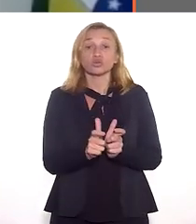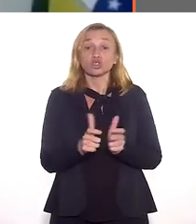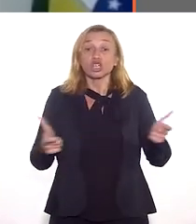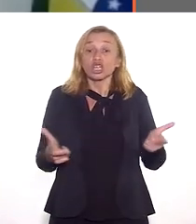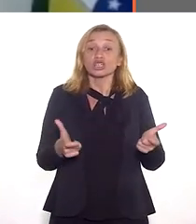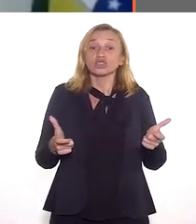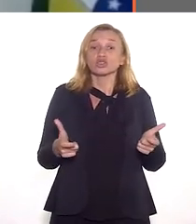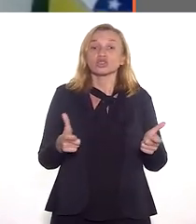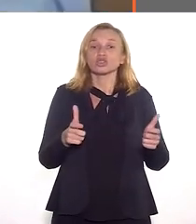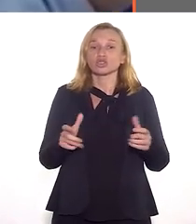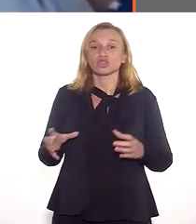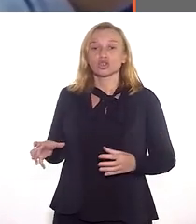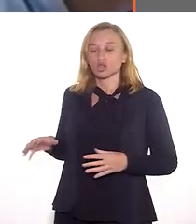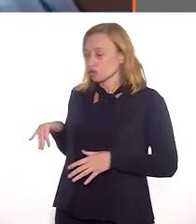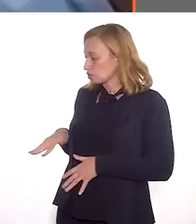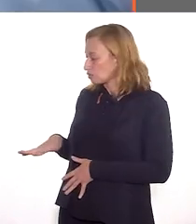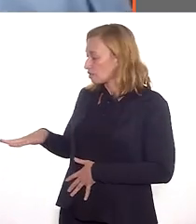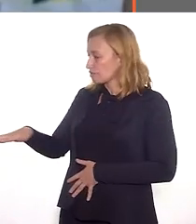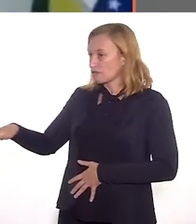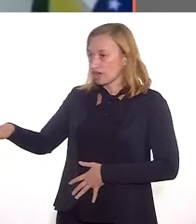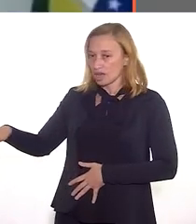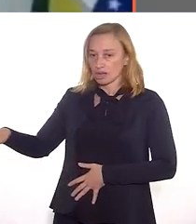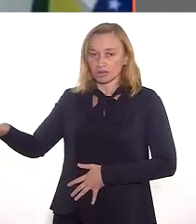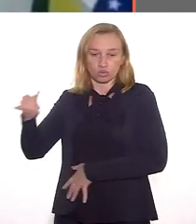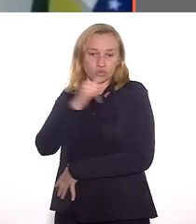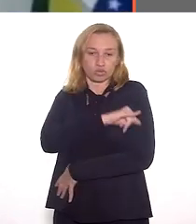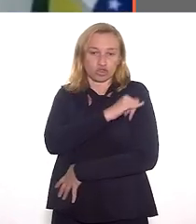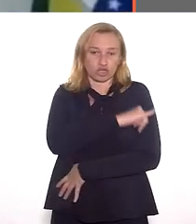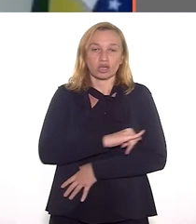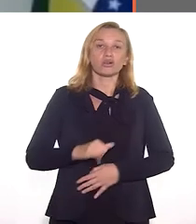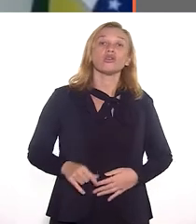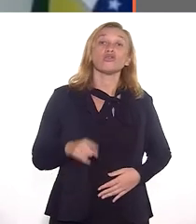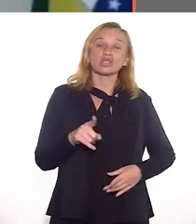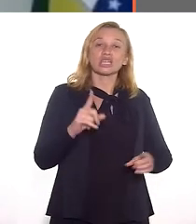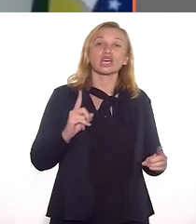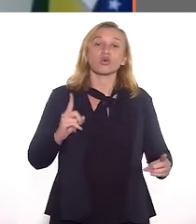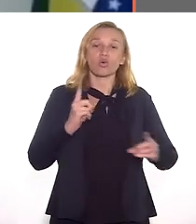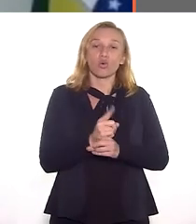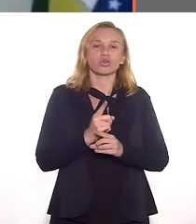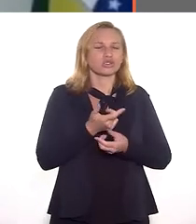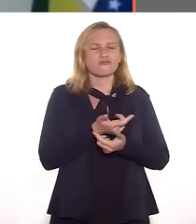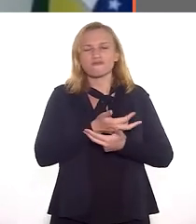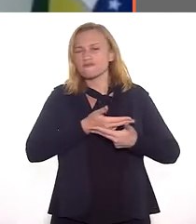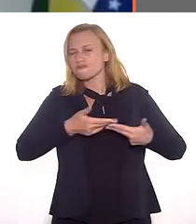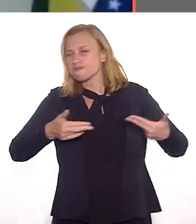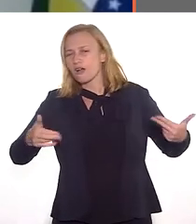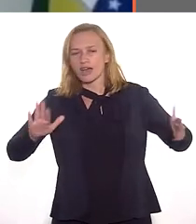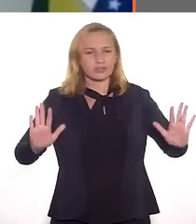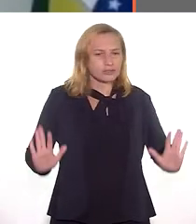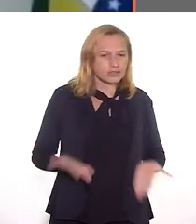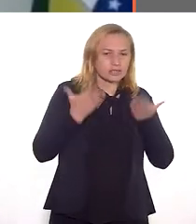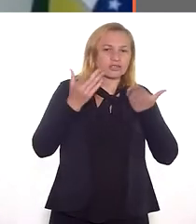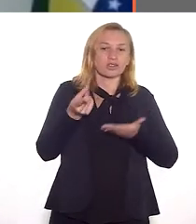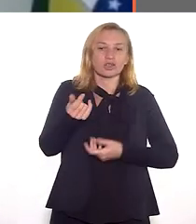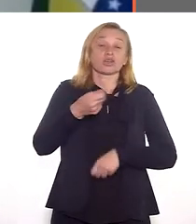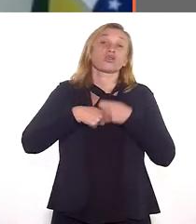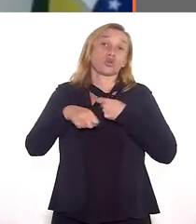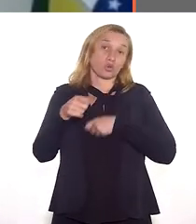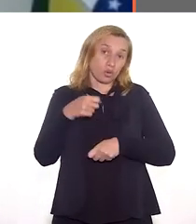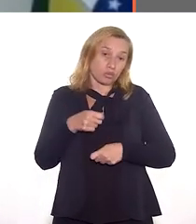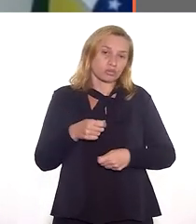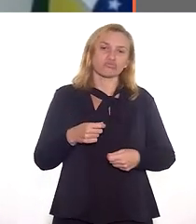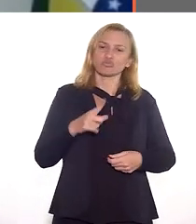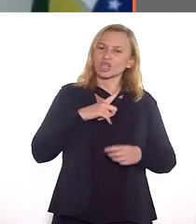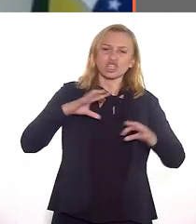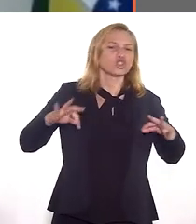entra no Alemão, quando você entra nos grandes conjuntos populares do Rio de Janeiro, você encontra uma